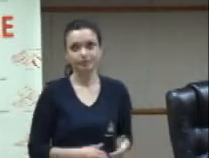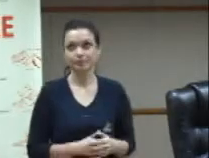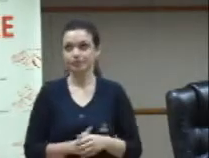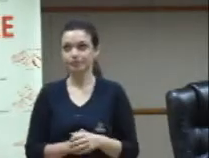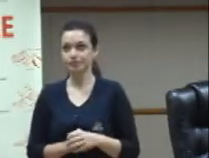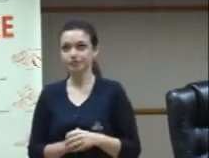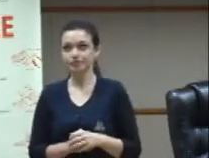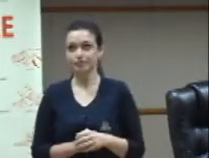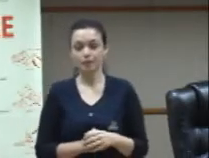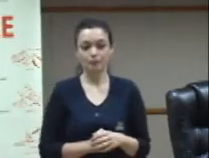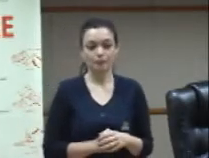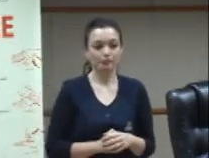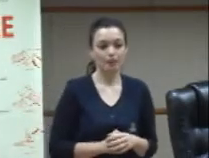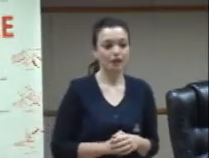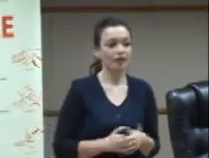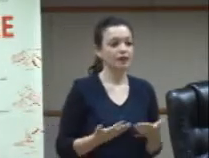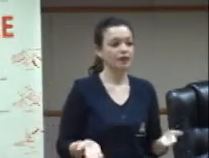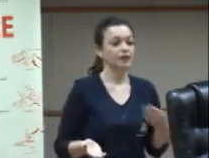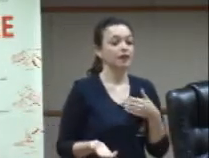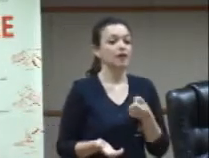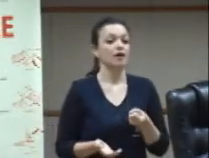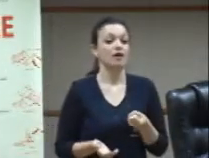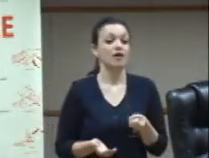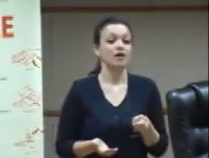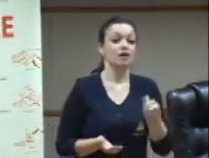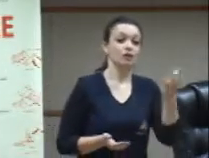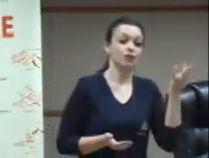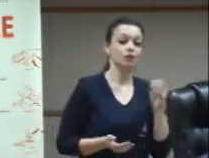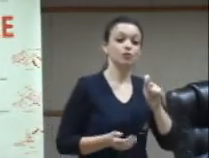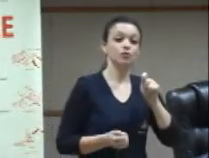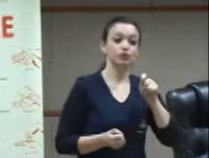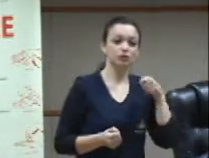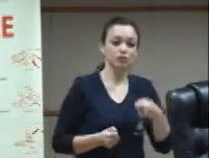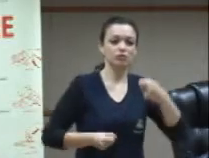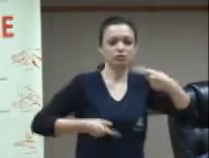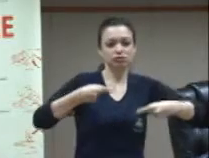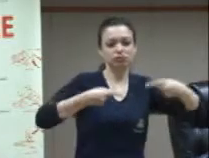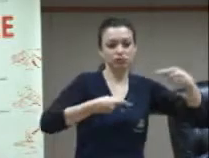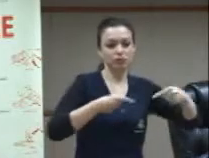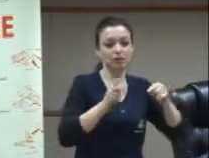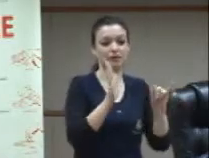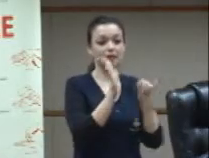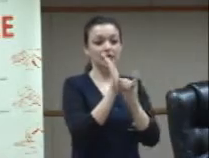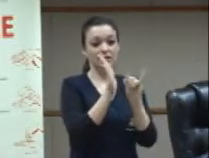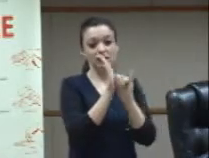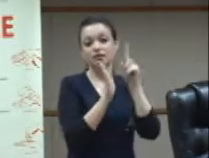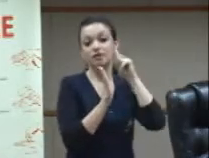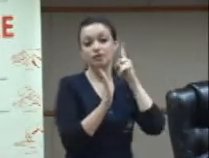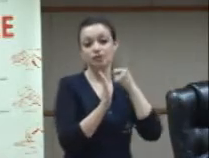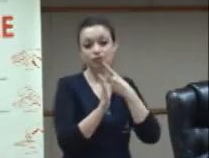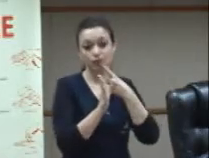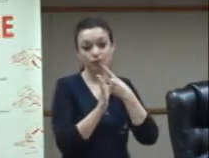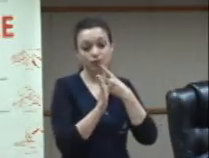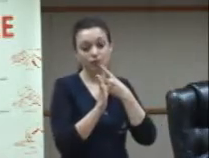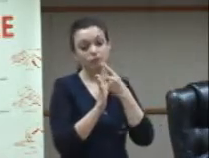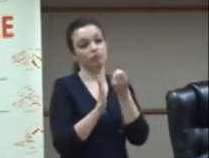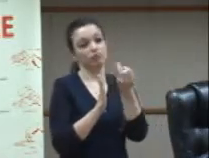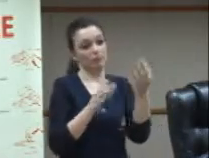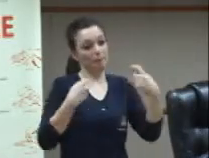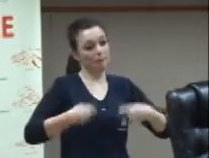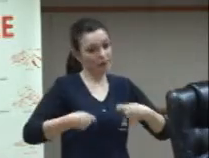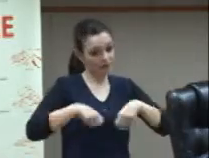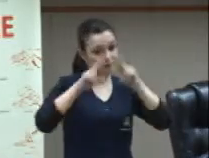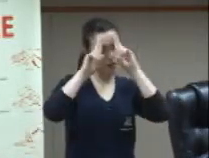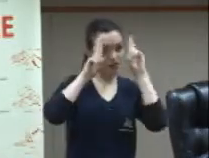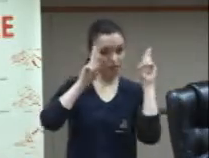adiante então alguns questionamentos sobre identidades surdas que precisam ser respeitadas dentro do